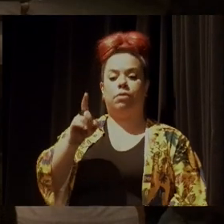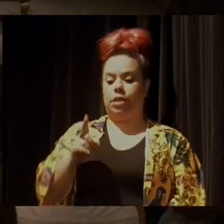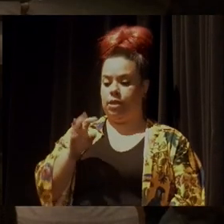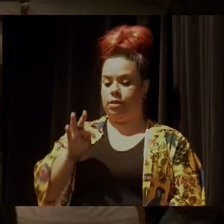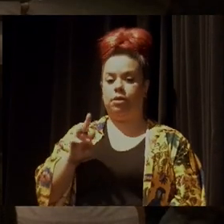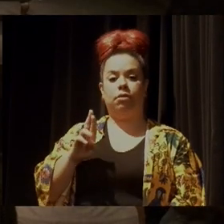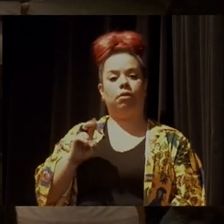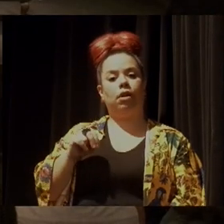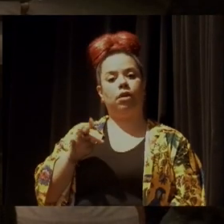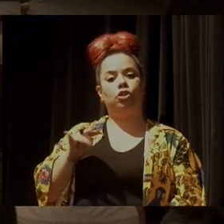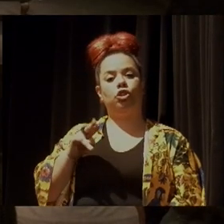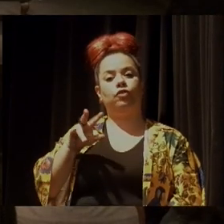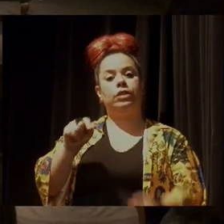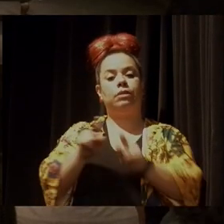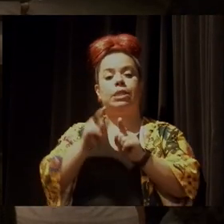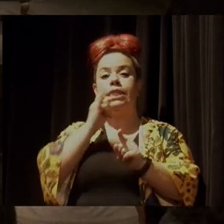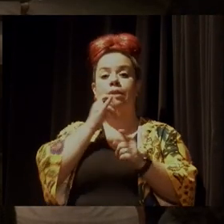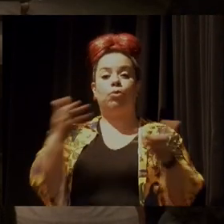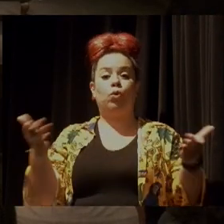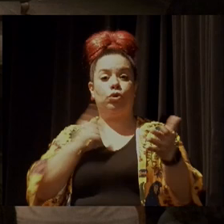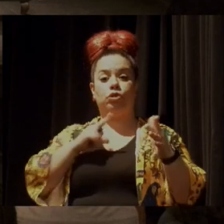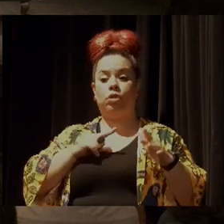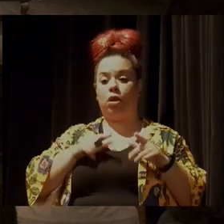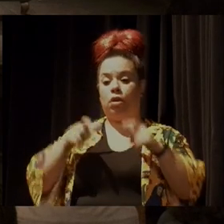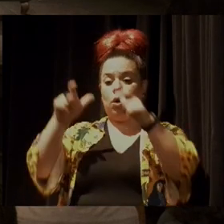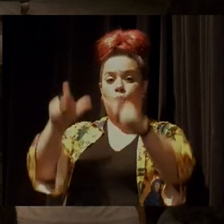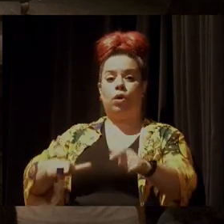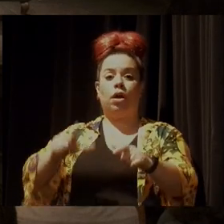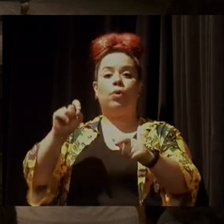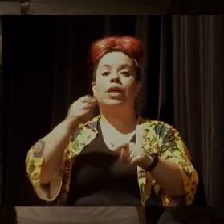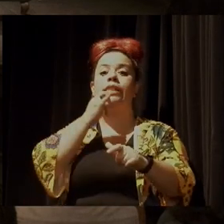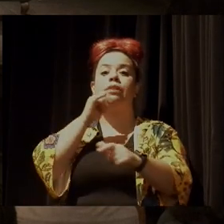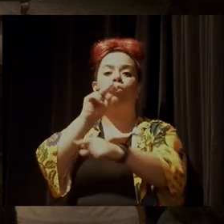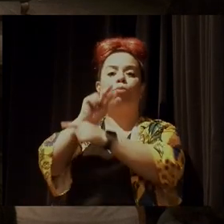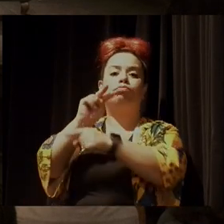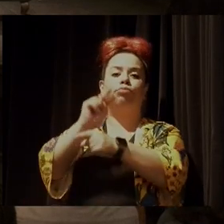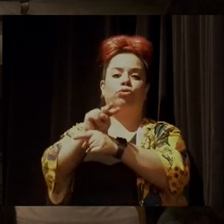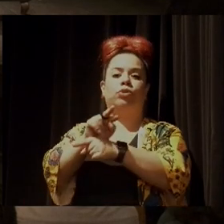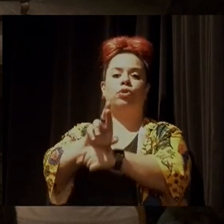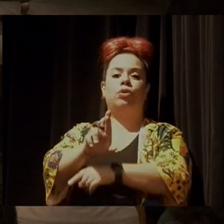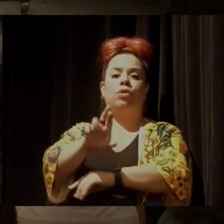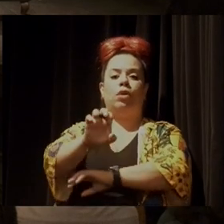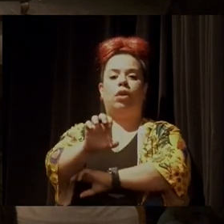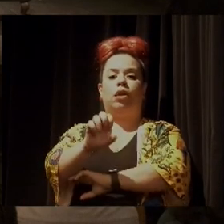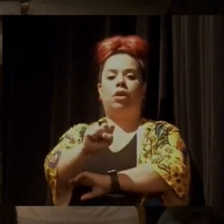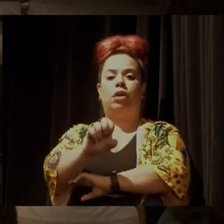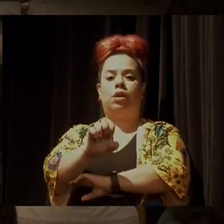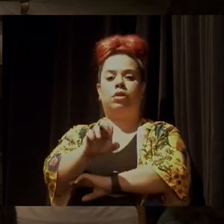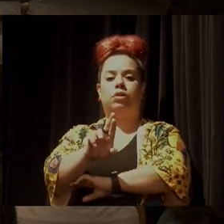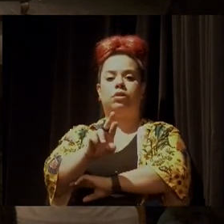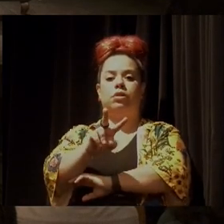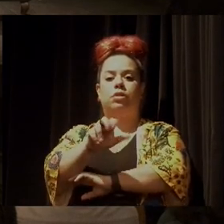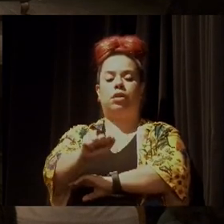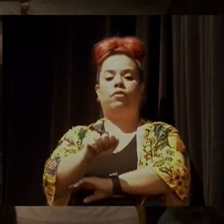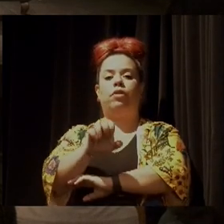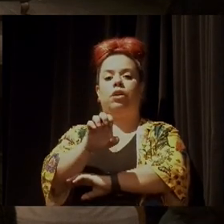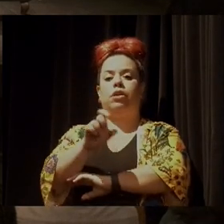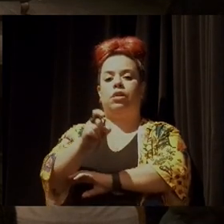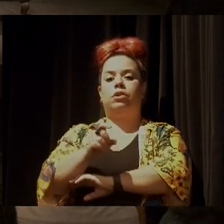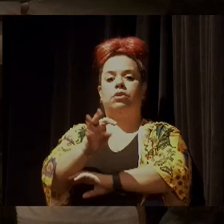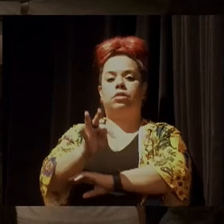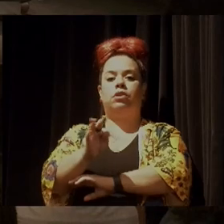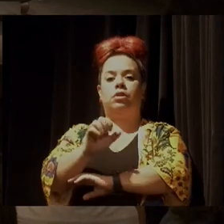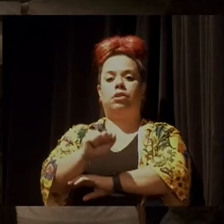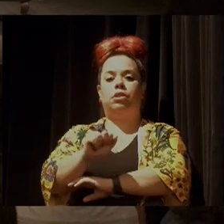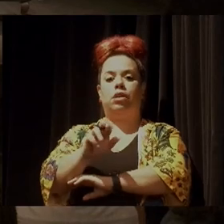ocupando territórios chamados reservas extrativistas, que são as reservas extrativistas, e aqui